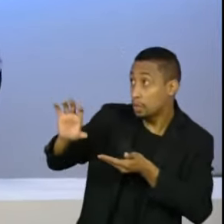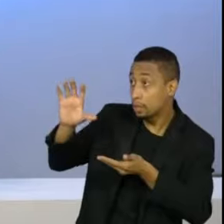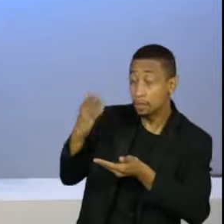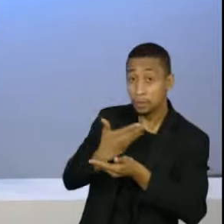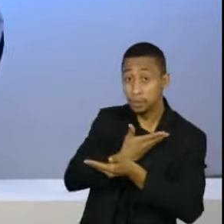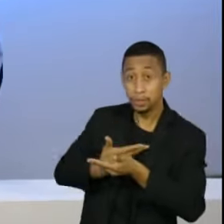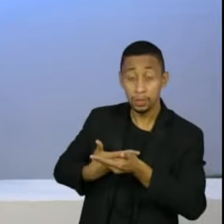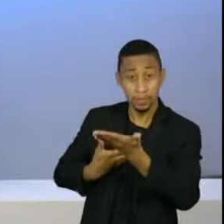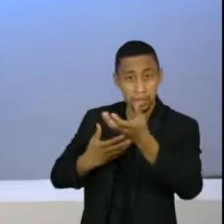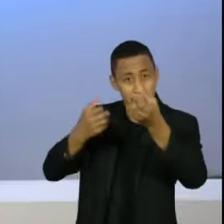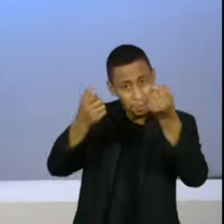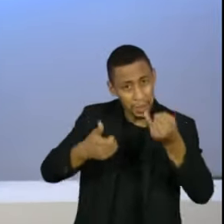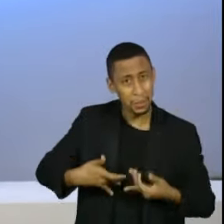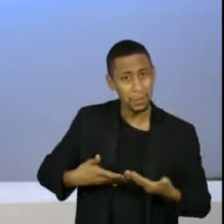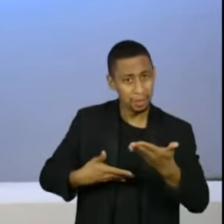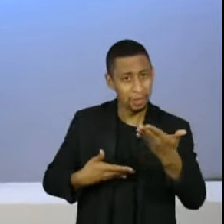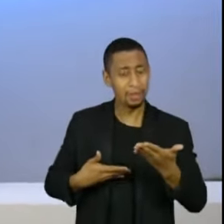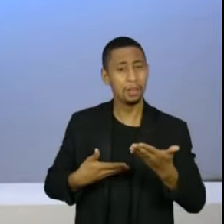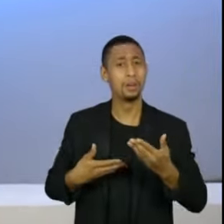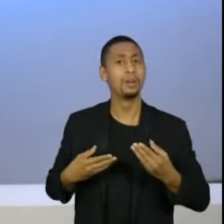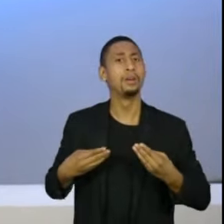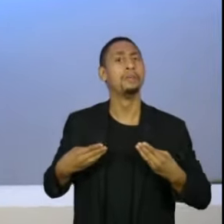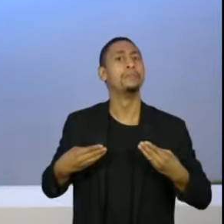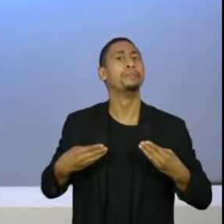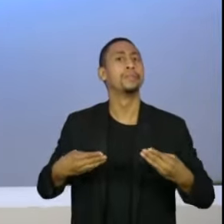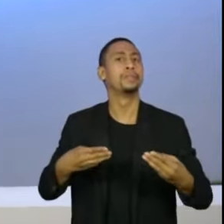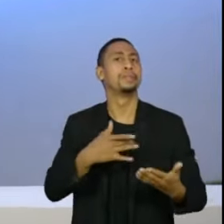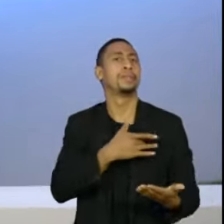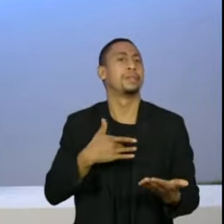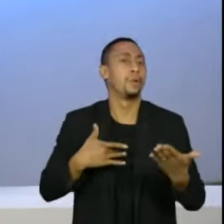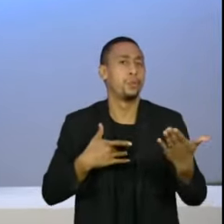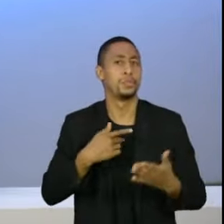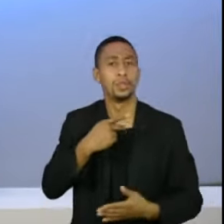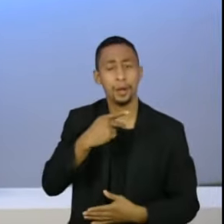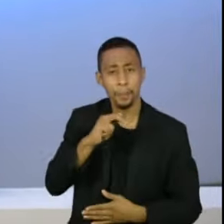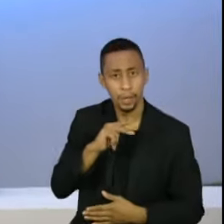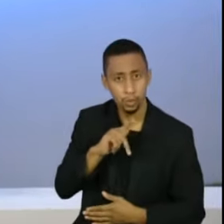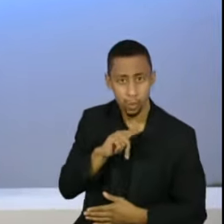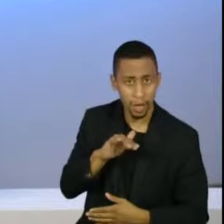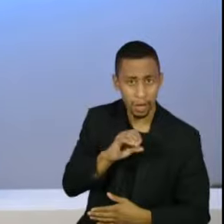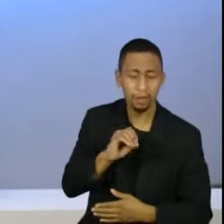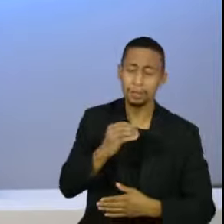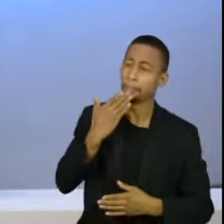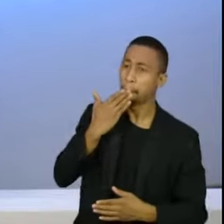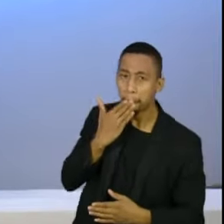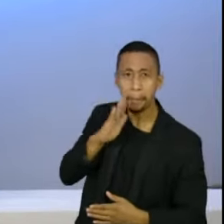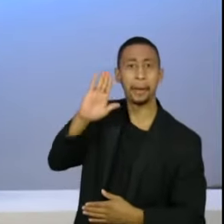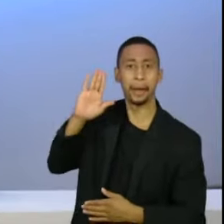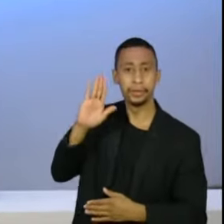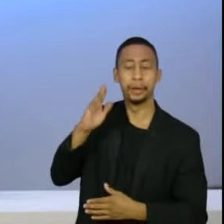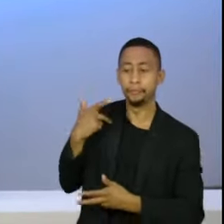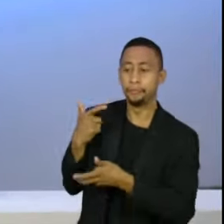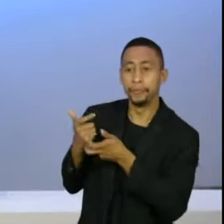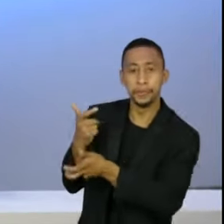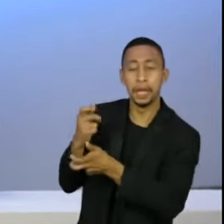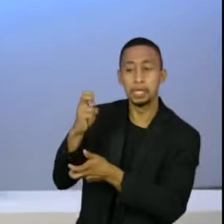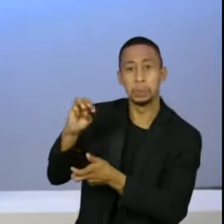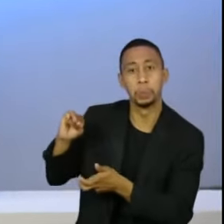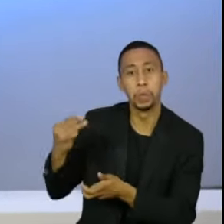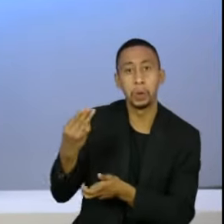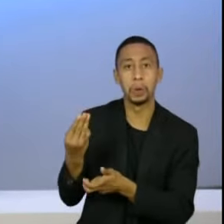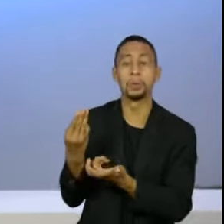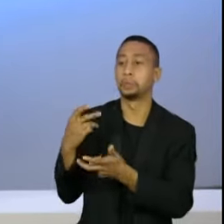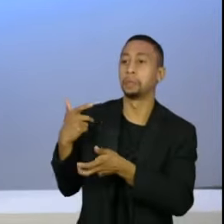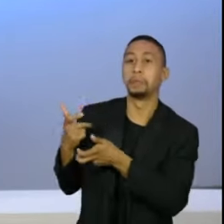onde com o Pazuello, o Pazuello fez promessas. O Pazuello faz uma promessa toda semana, presidente, que vai vacinar 10 milhões, que vai vacinar 5 milhões, que vai vacinar o mundo e a gente